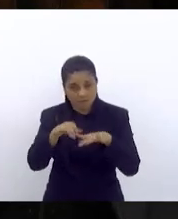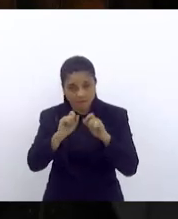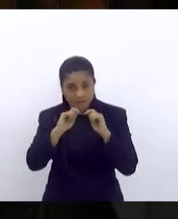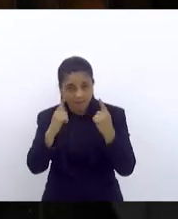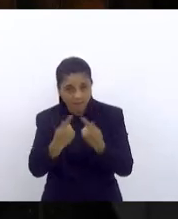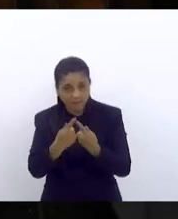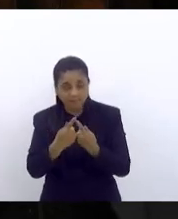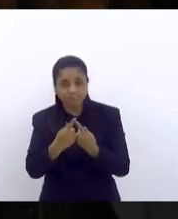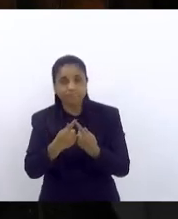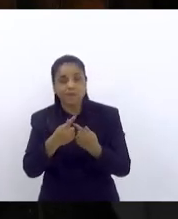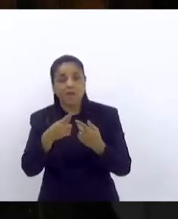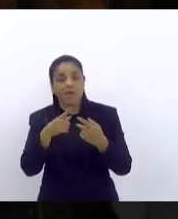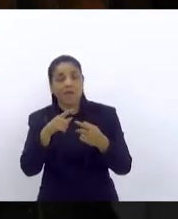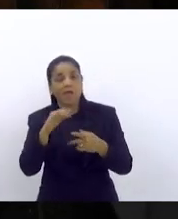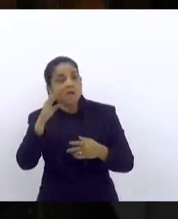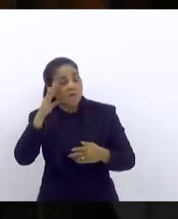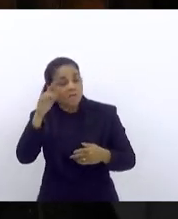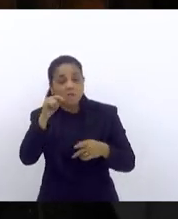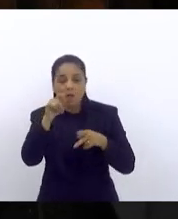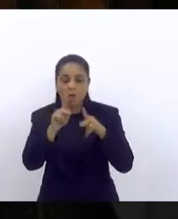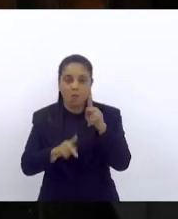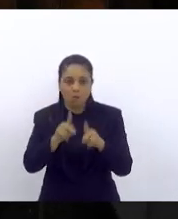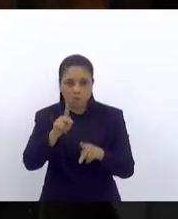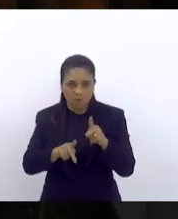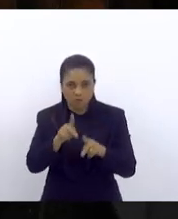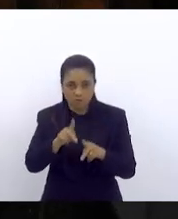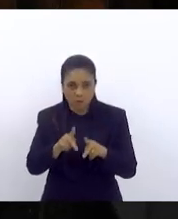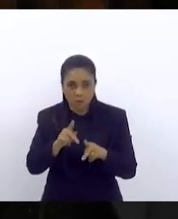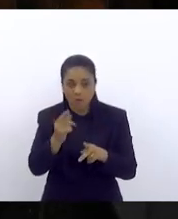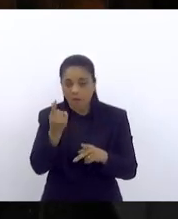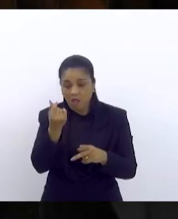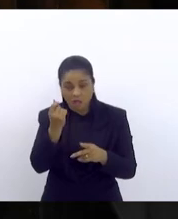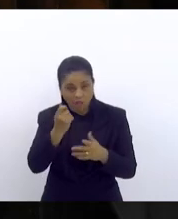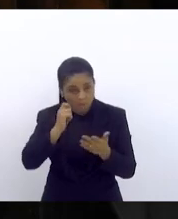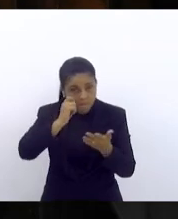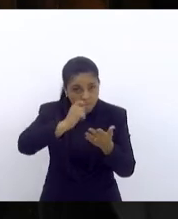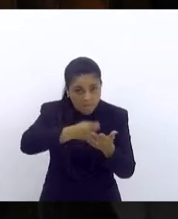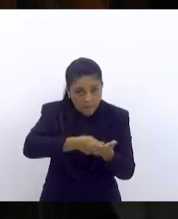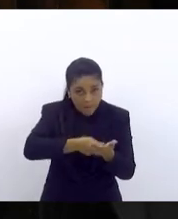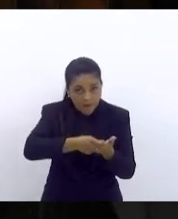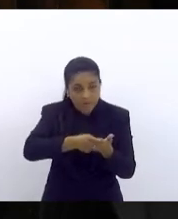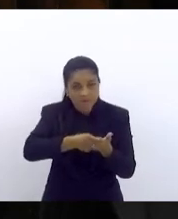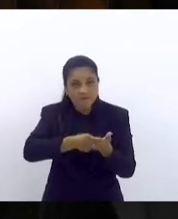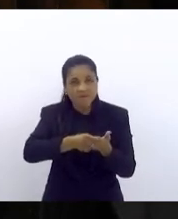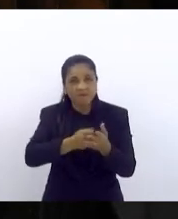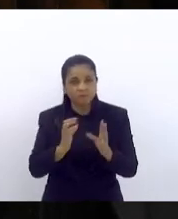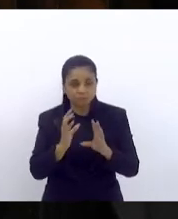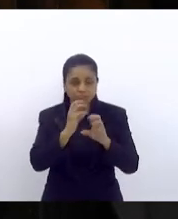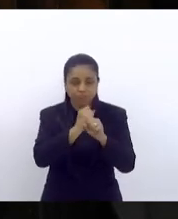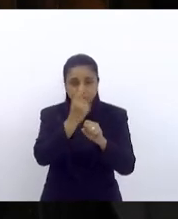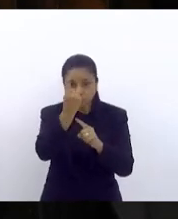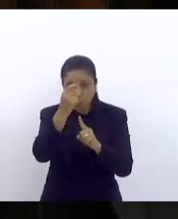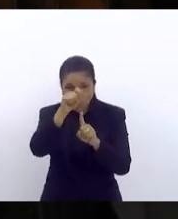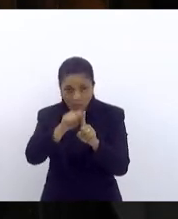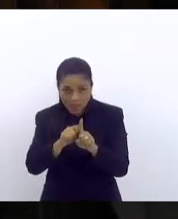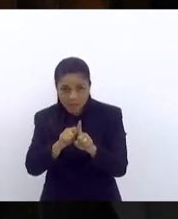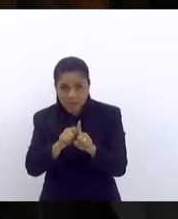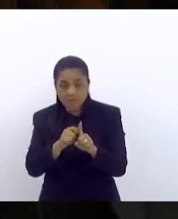só gaste por mês no máximo 6%